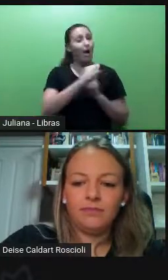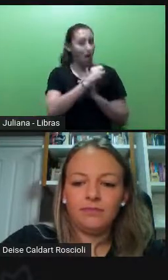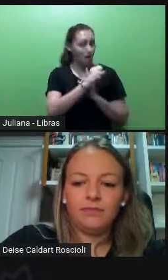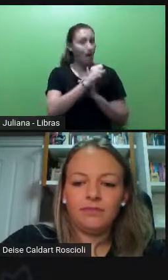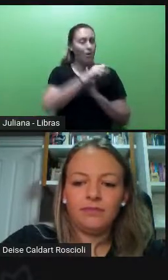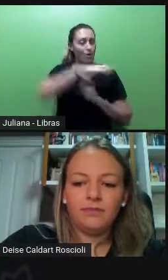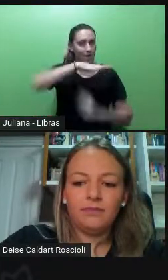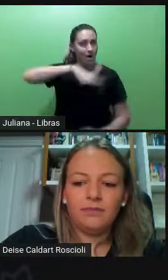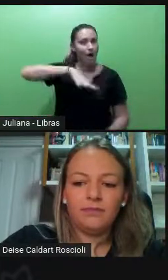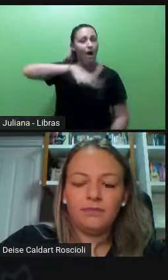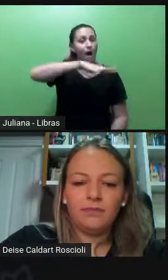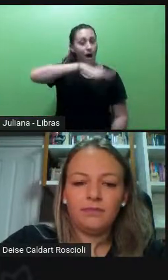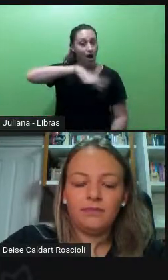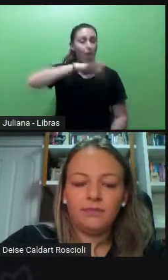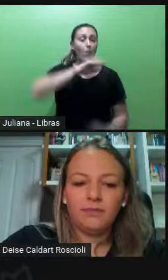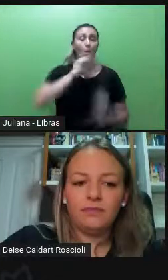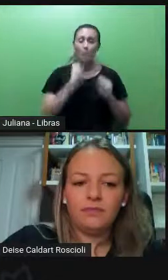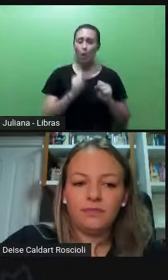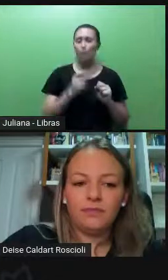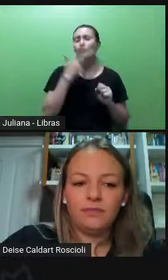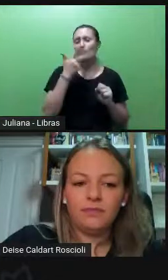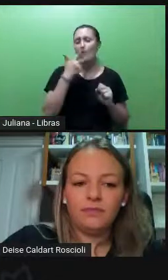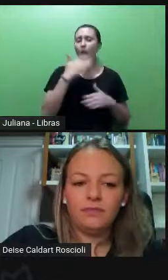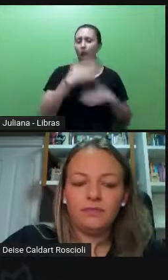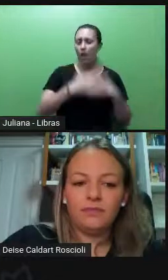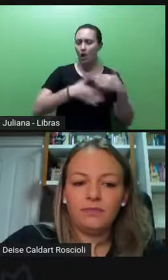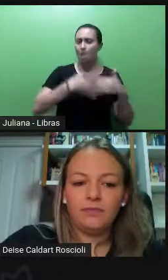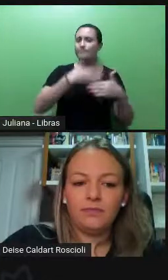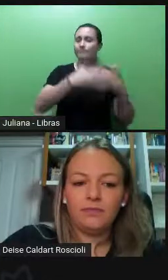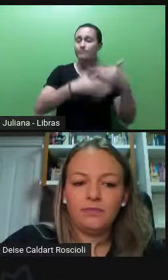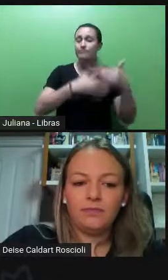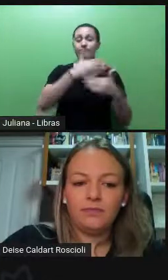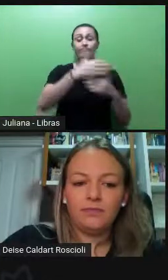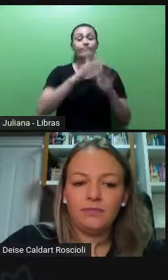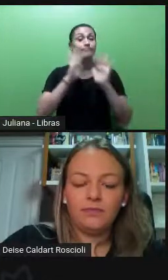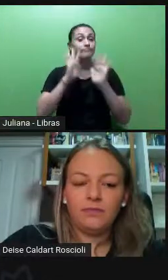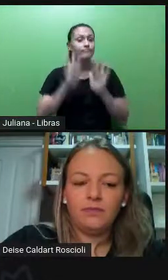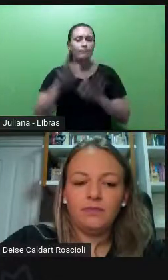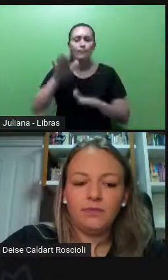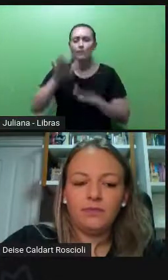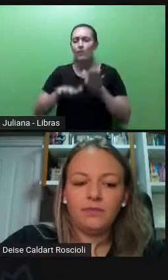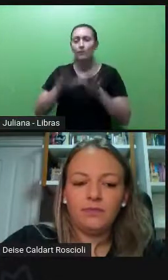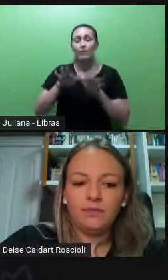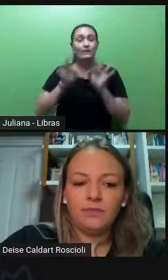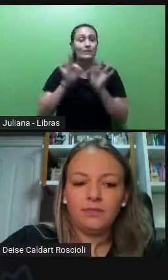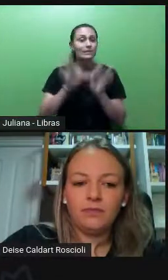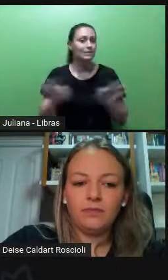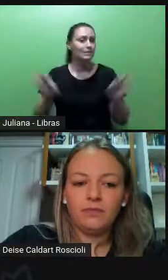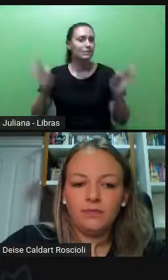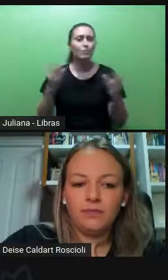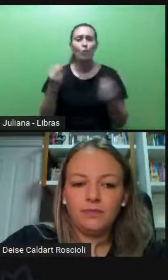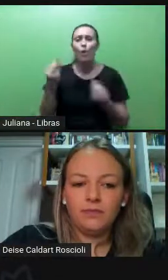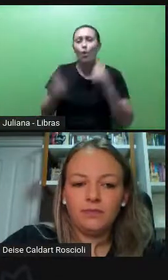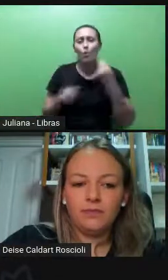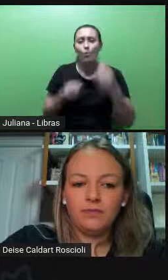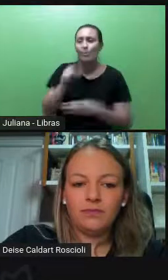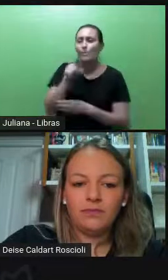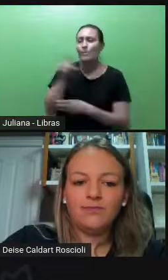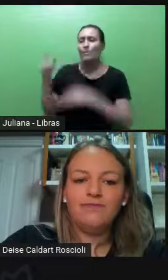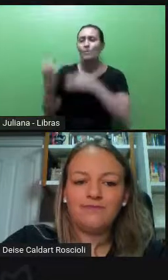pode falar um pouquinho mais pra frente, mas muitas vezes são questões bem simples deles, que é como essas empresas se comunicam.